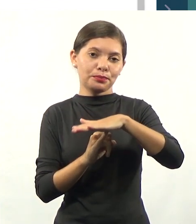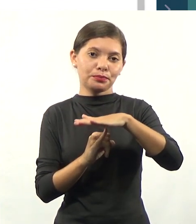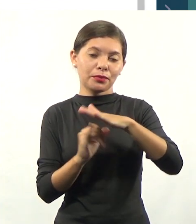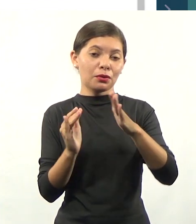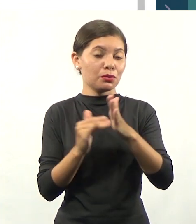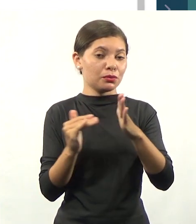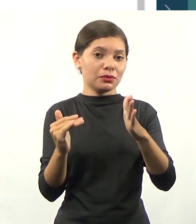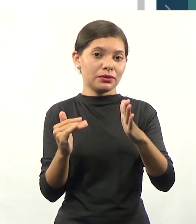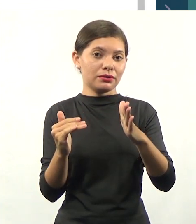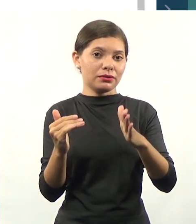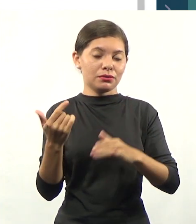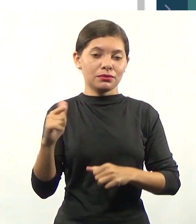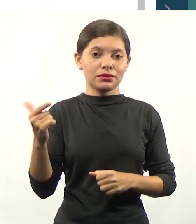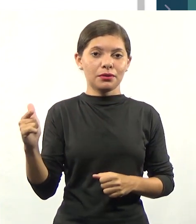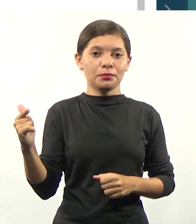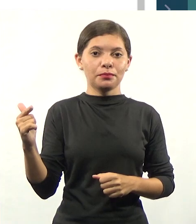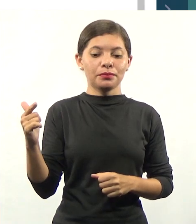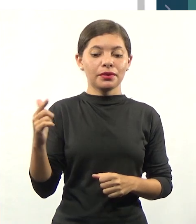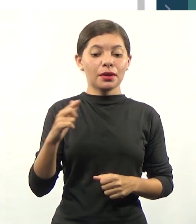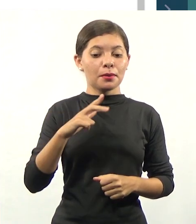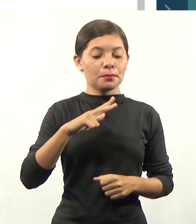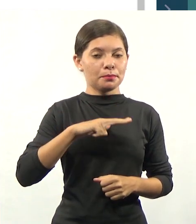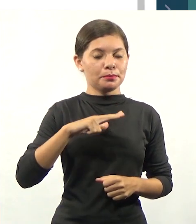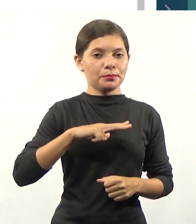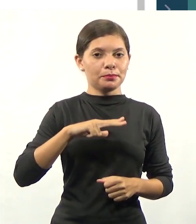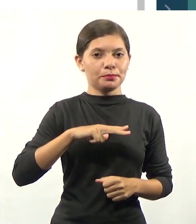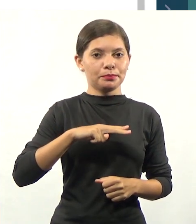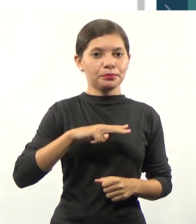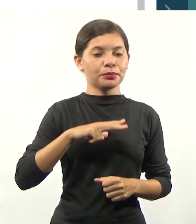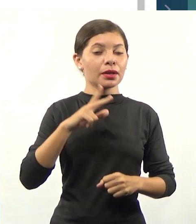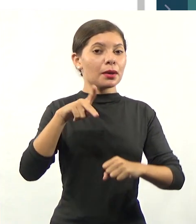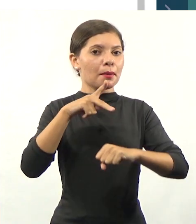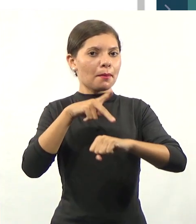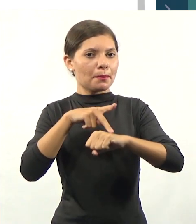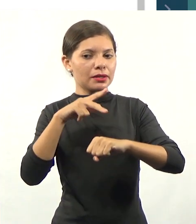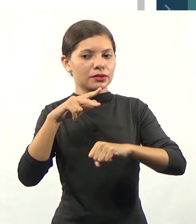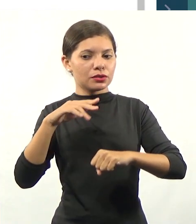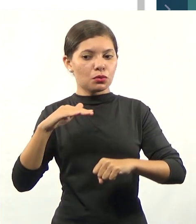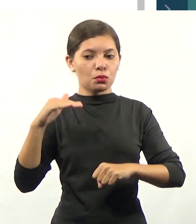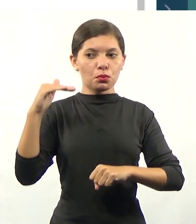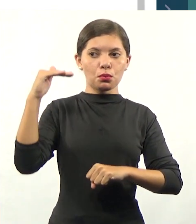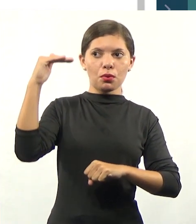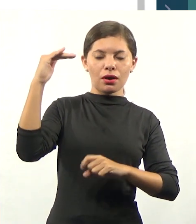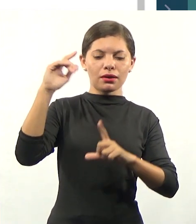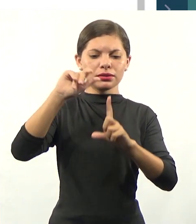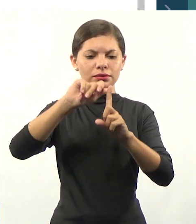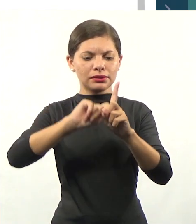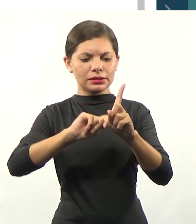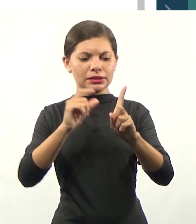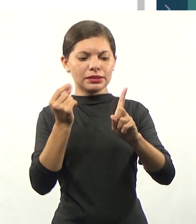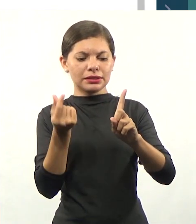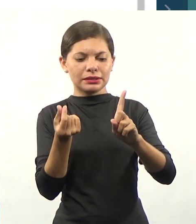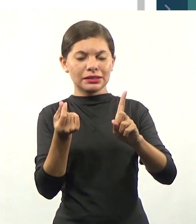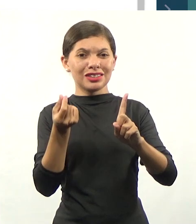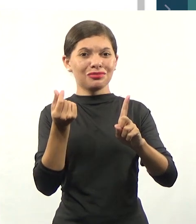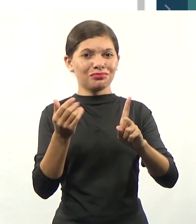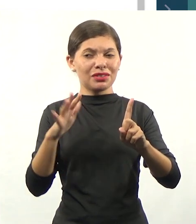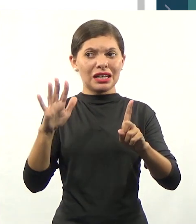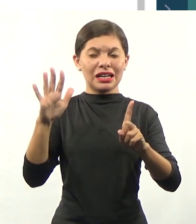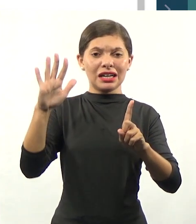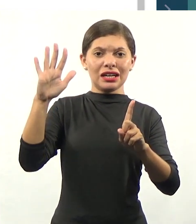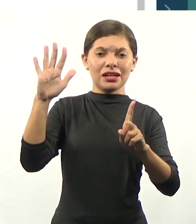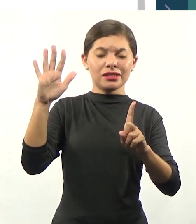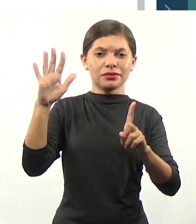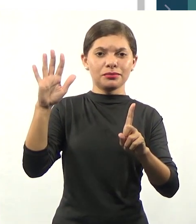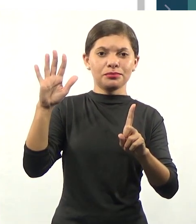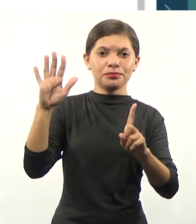de privadas. Em países com altos níveis de mensalidade, sistemas bem desenvolvidos